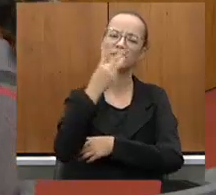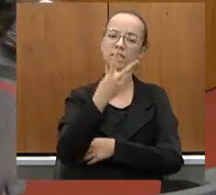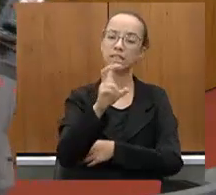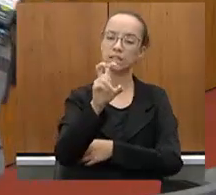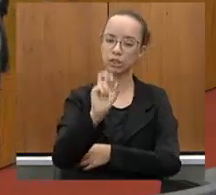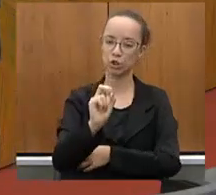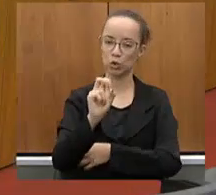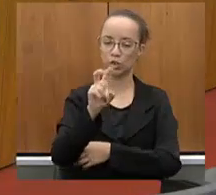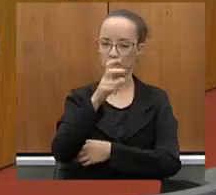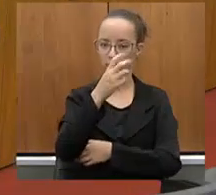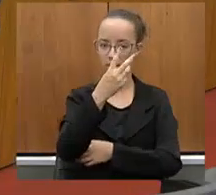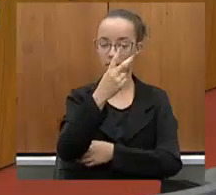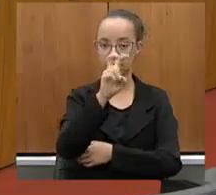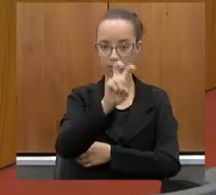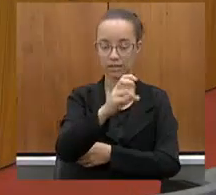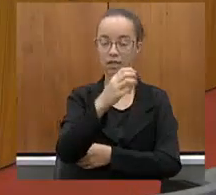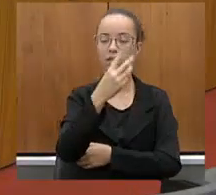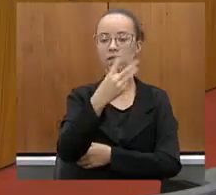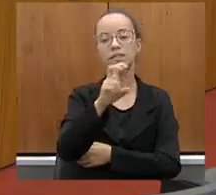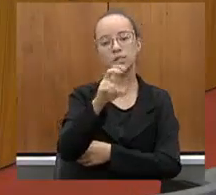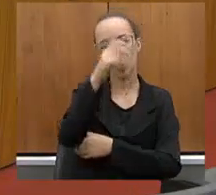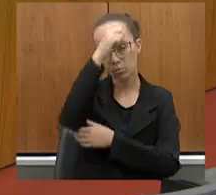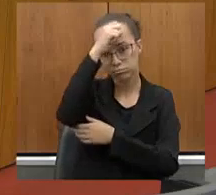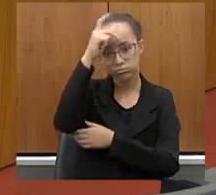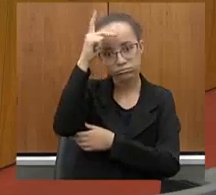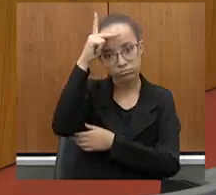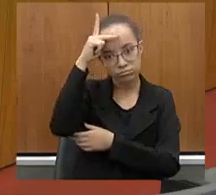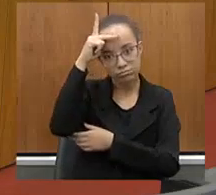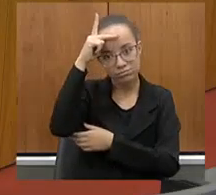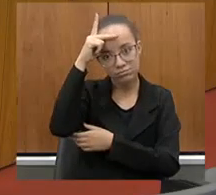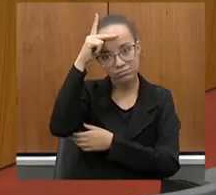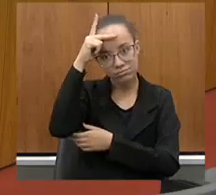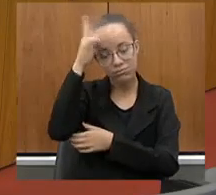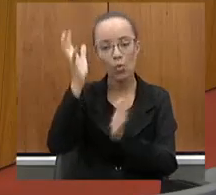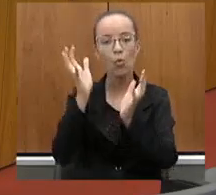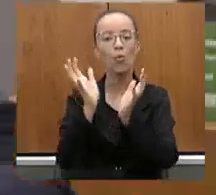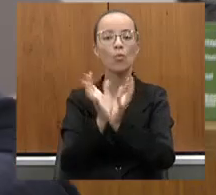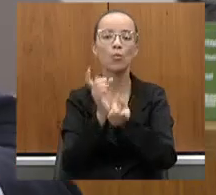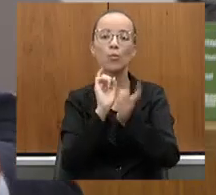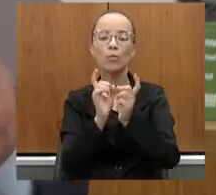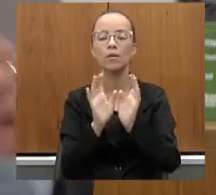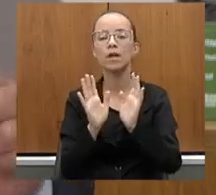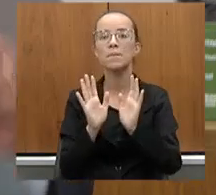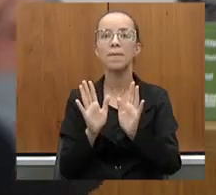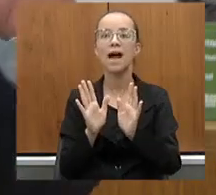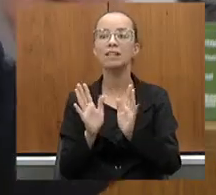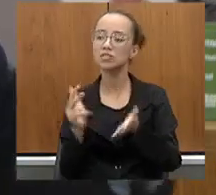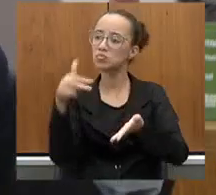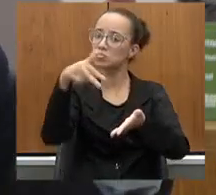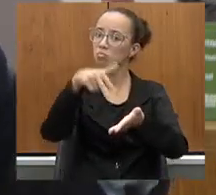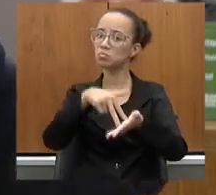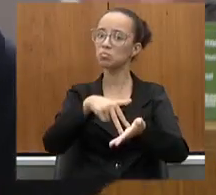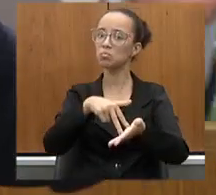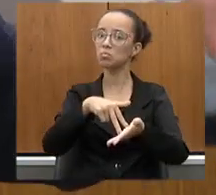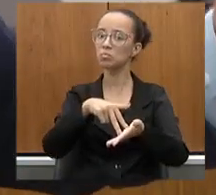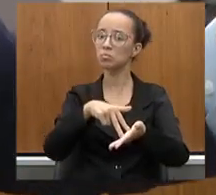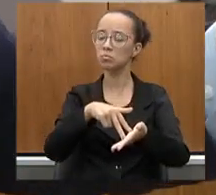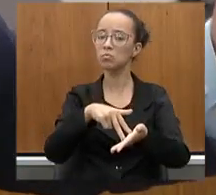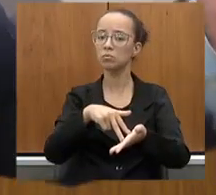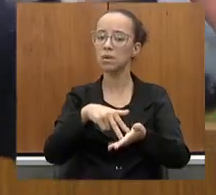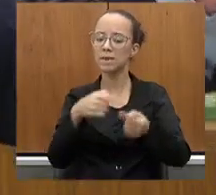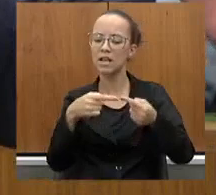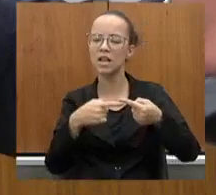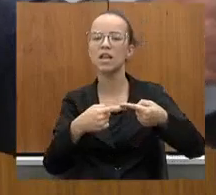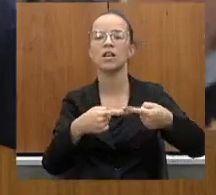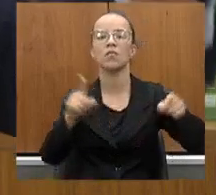prefeitos. O governador não ia à missão ao Ouro Fino, mas estava indo para inaugurar a verária que Vossa